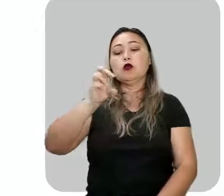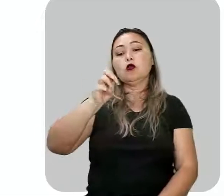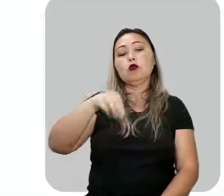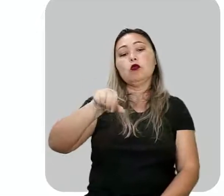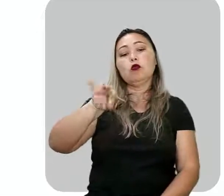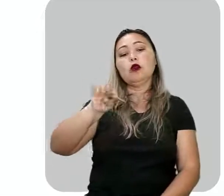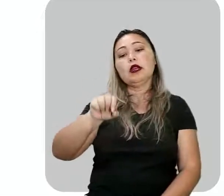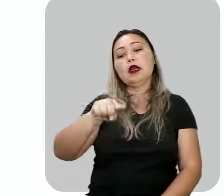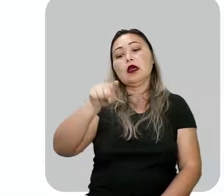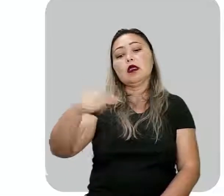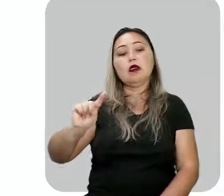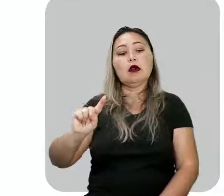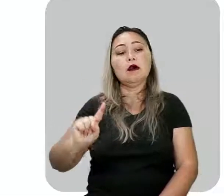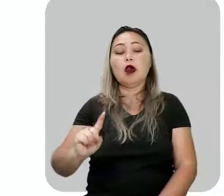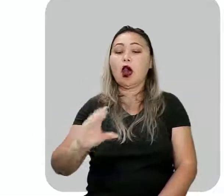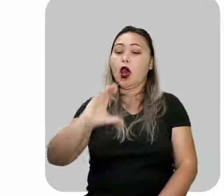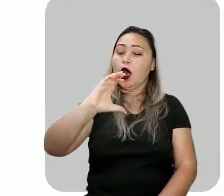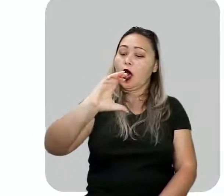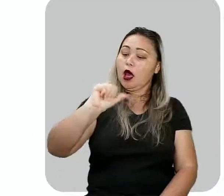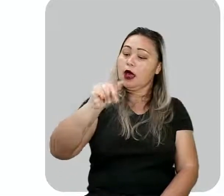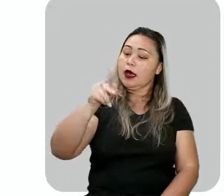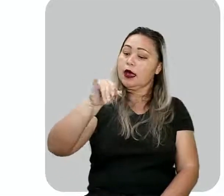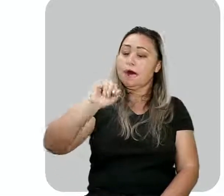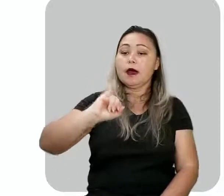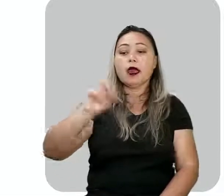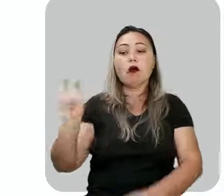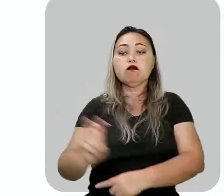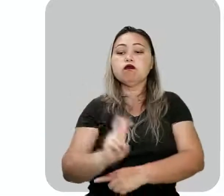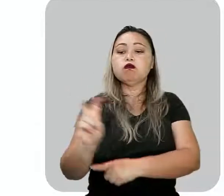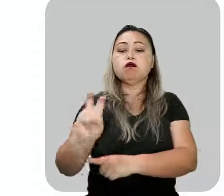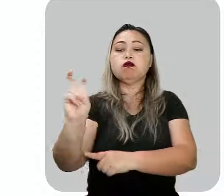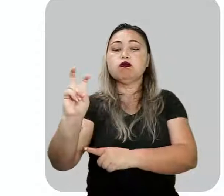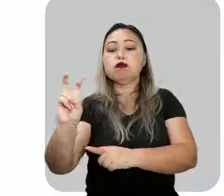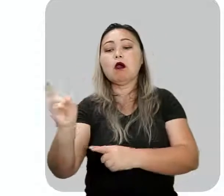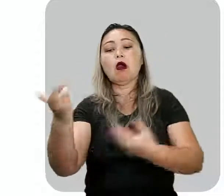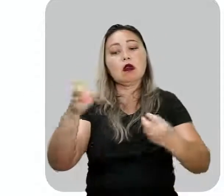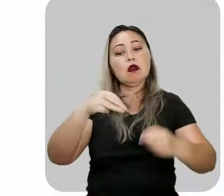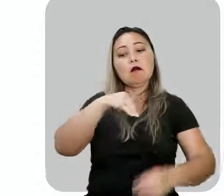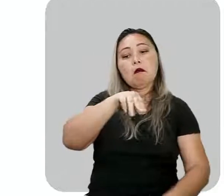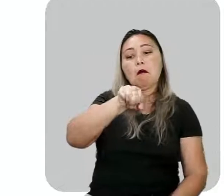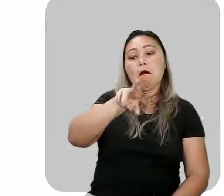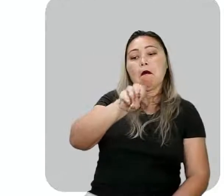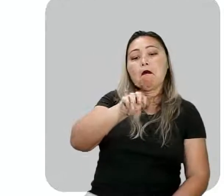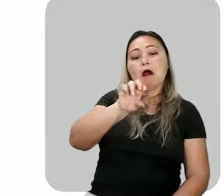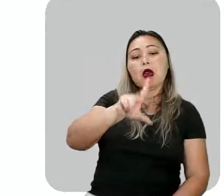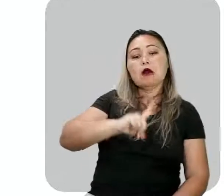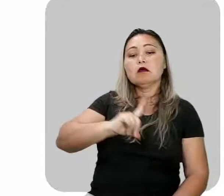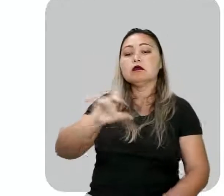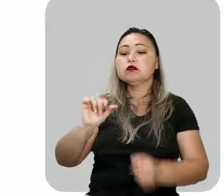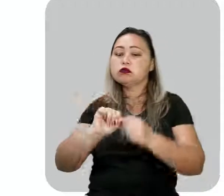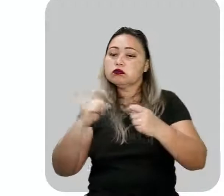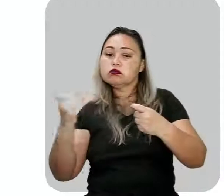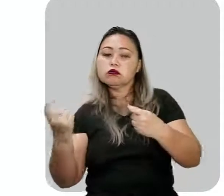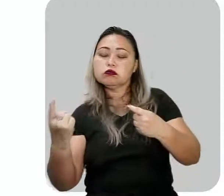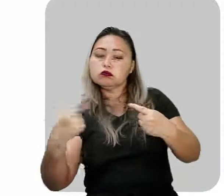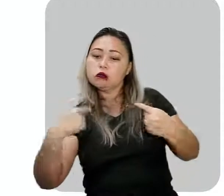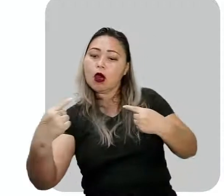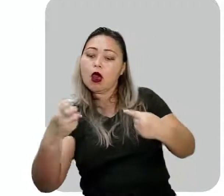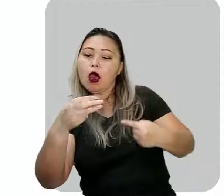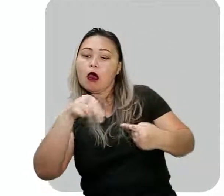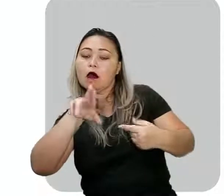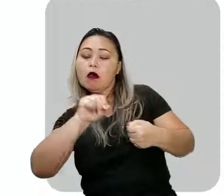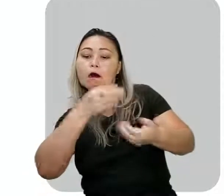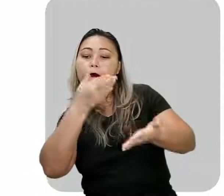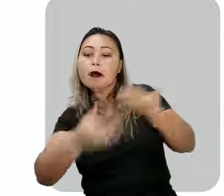Capei, cobra que Macunaíma enfrenta. Durante o confronto com Capei, Macunaíma